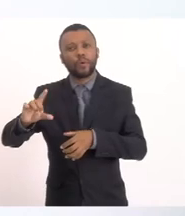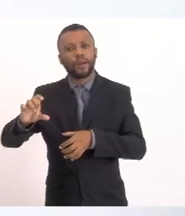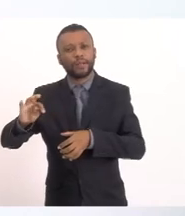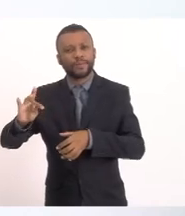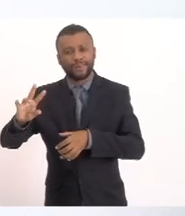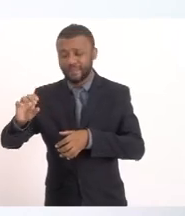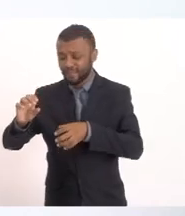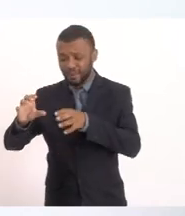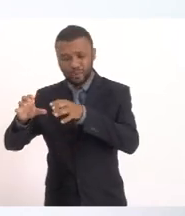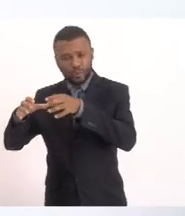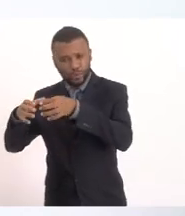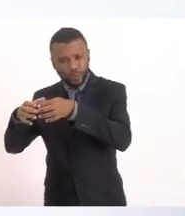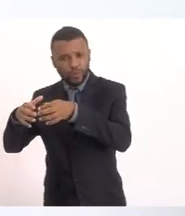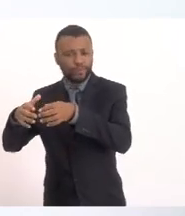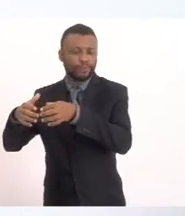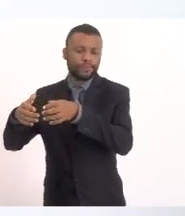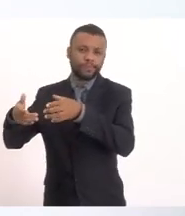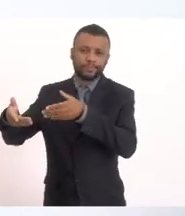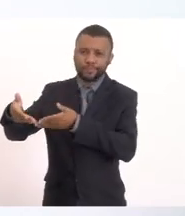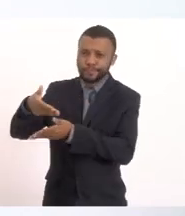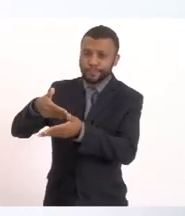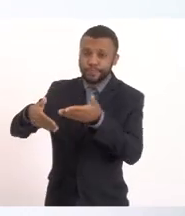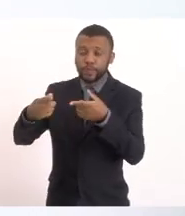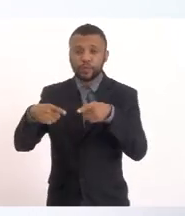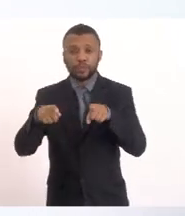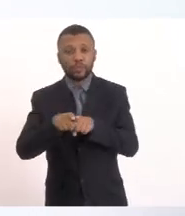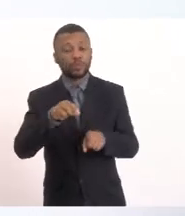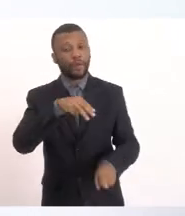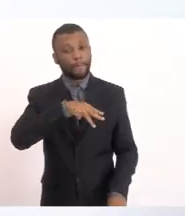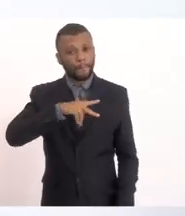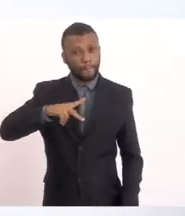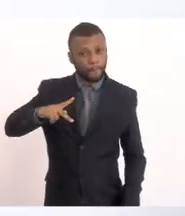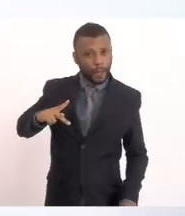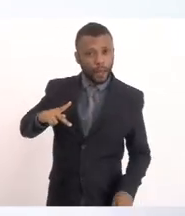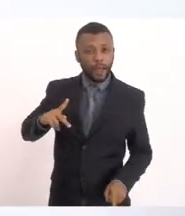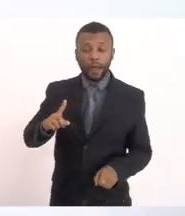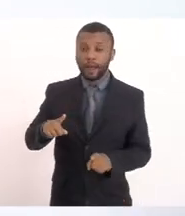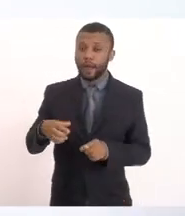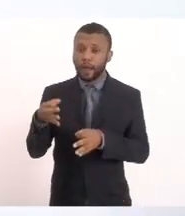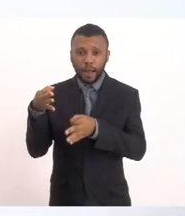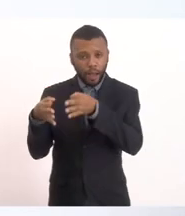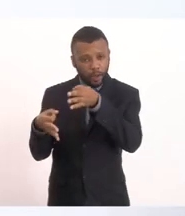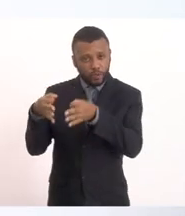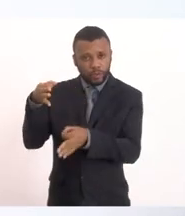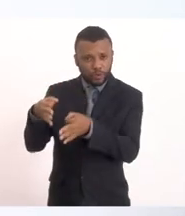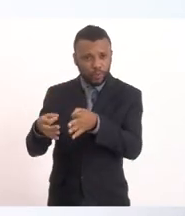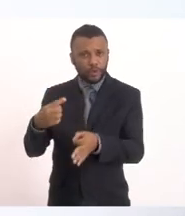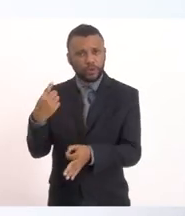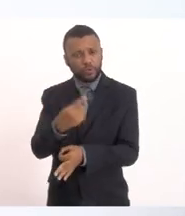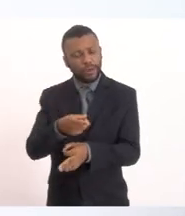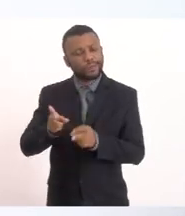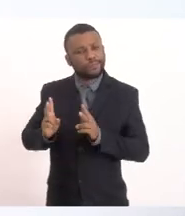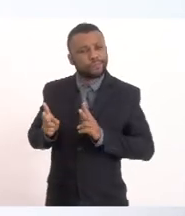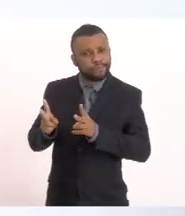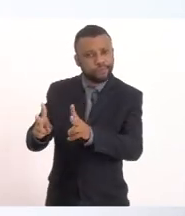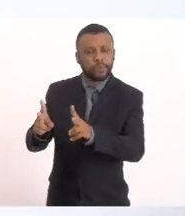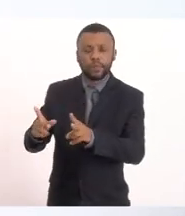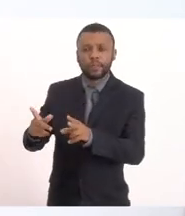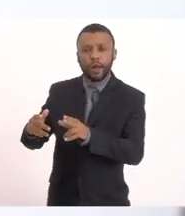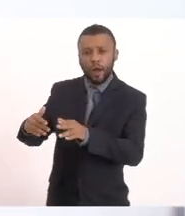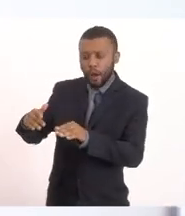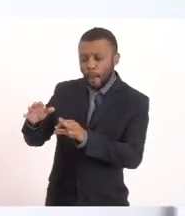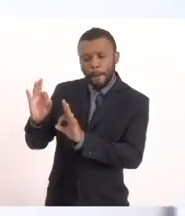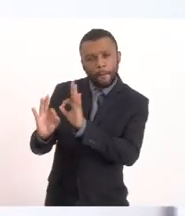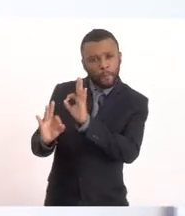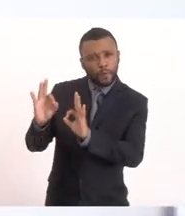aqui Junto ao Ministério Público Junto à Justiça Para que a gente possa Dar continuidade Aos projetos Que